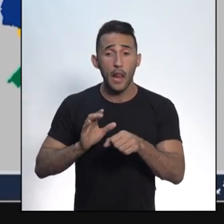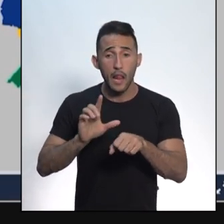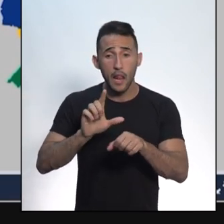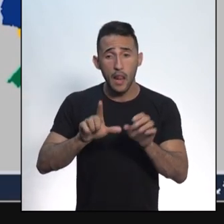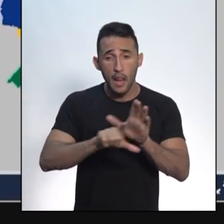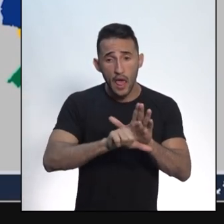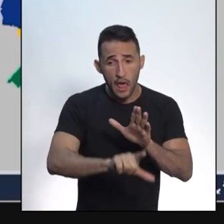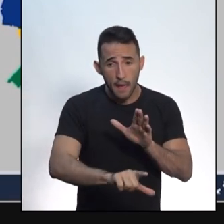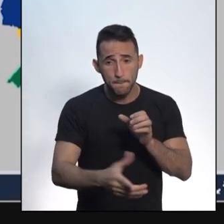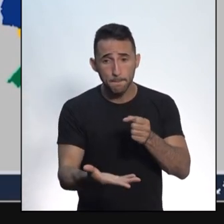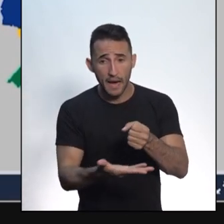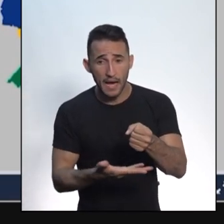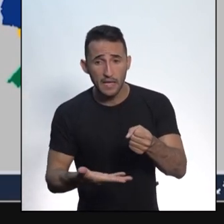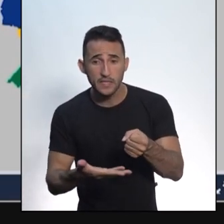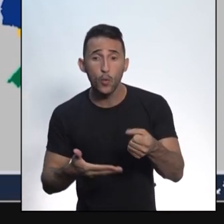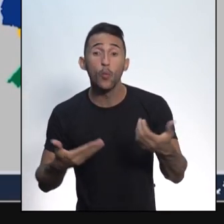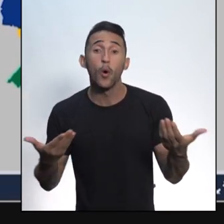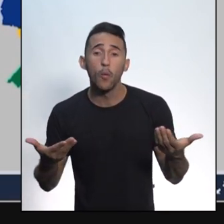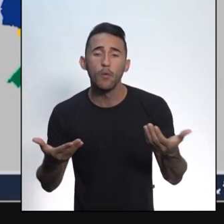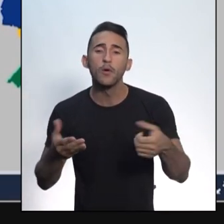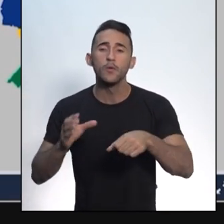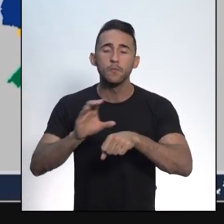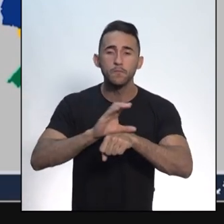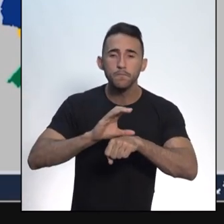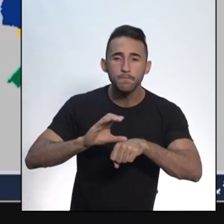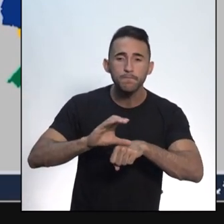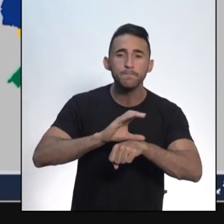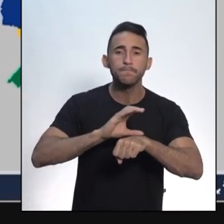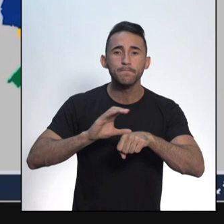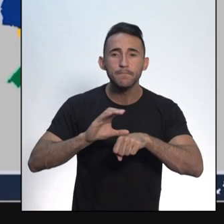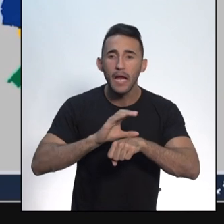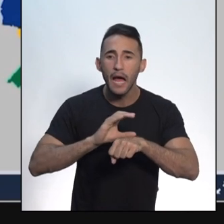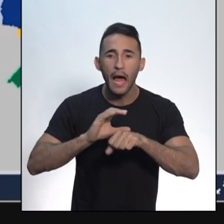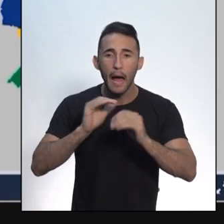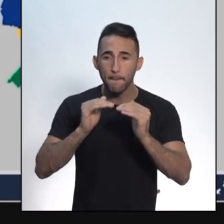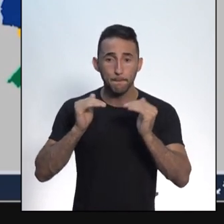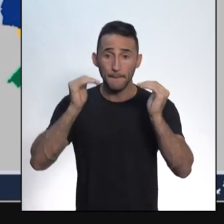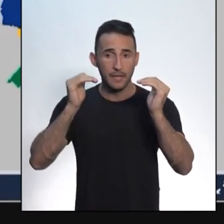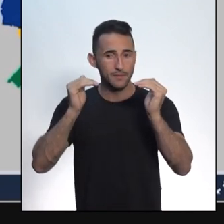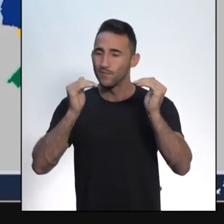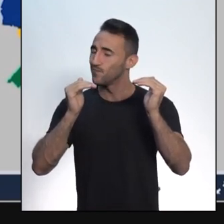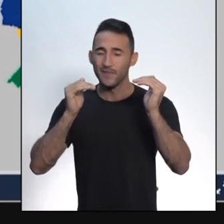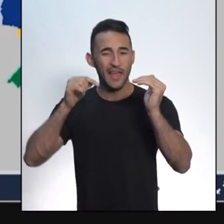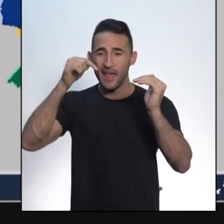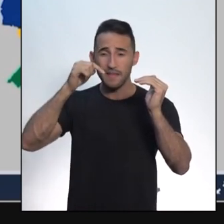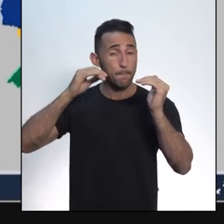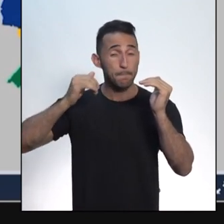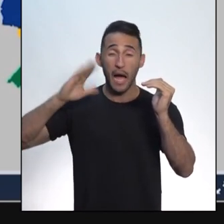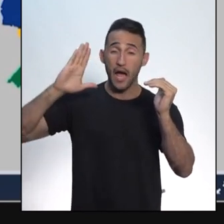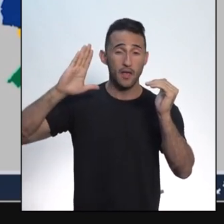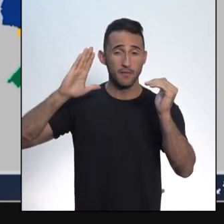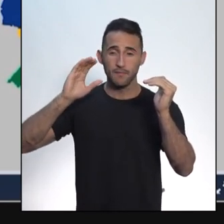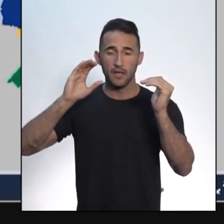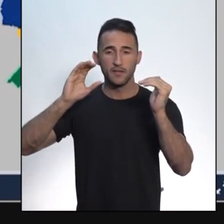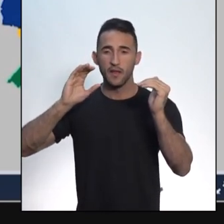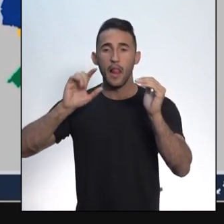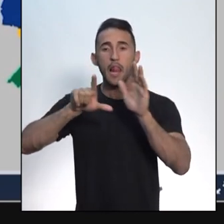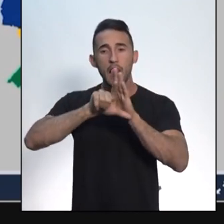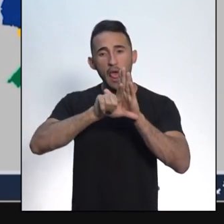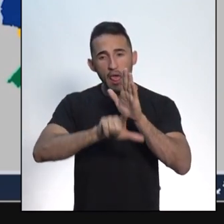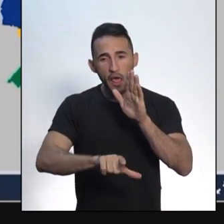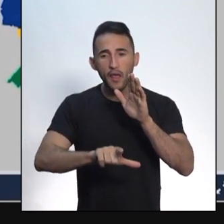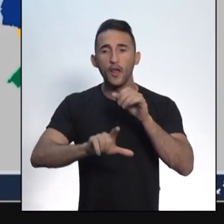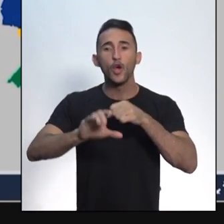Não existe nenhuma lei acima da Constituição Federal. A Constituição Federal é a lei